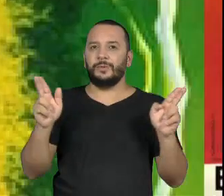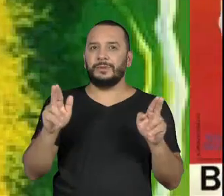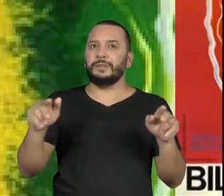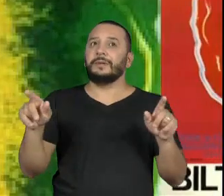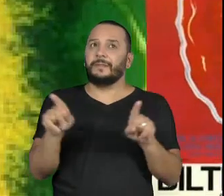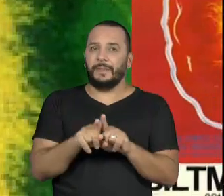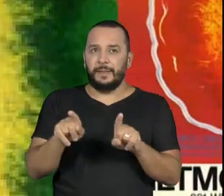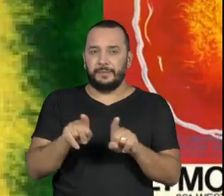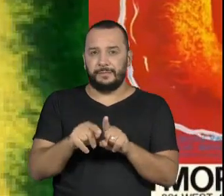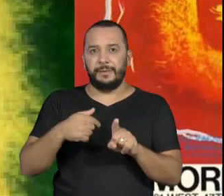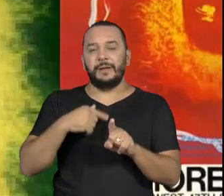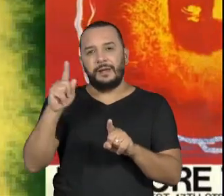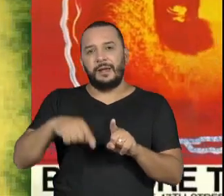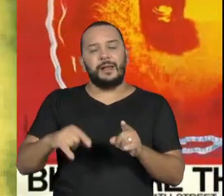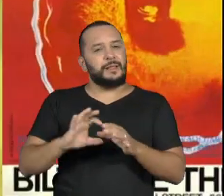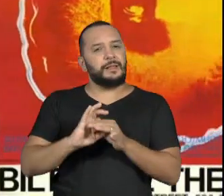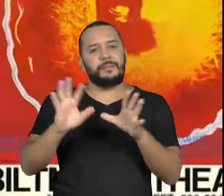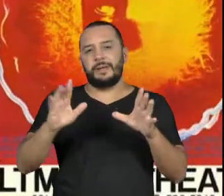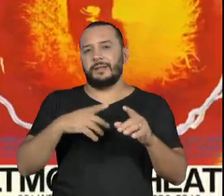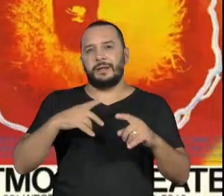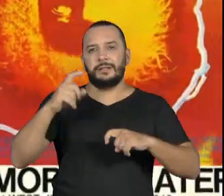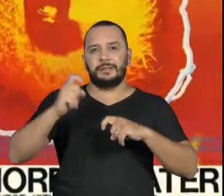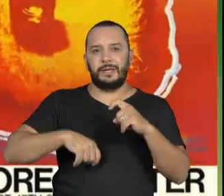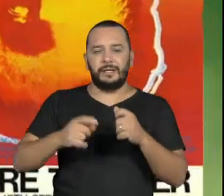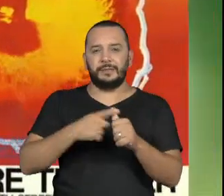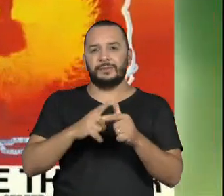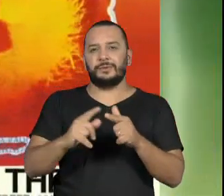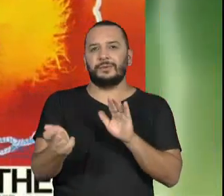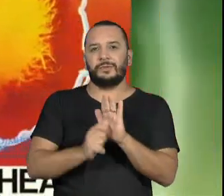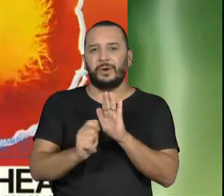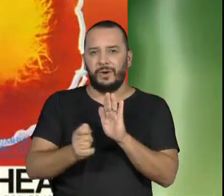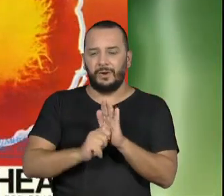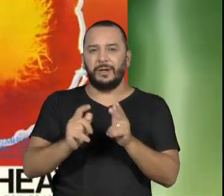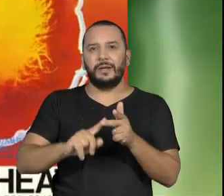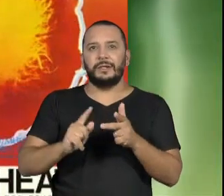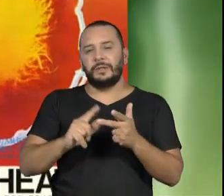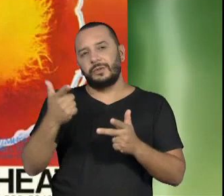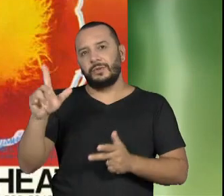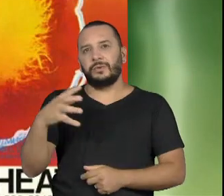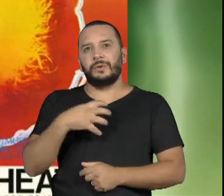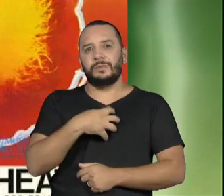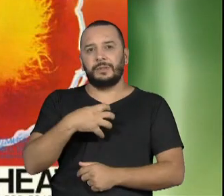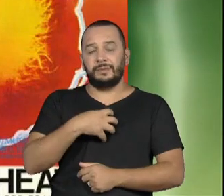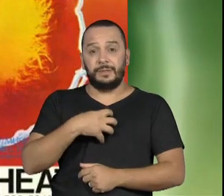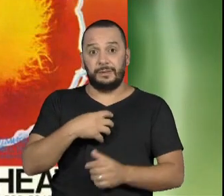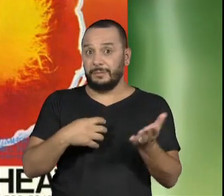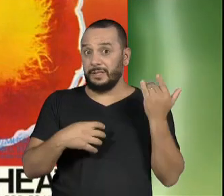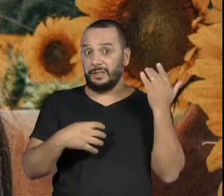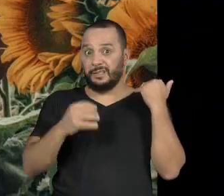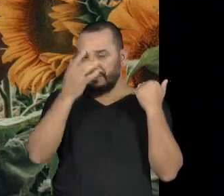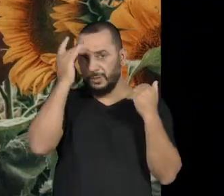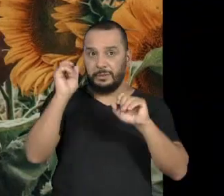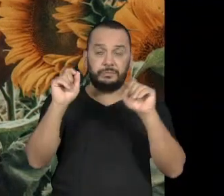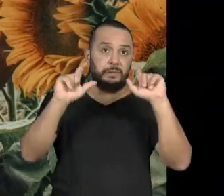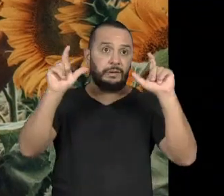chamado para a liberdade sexual, as drogas e outros comportamentos chocantes para a época.